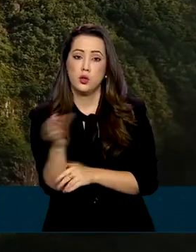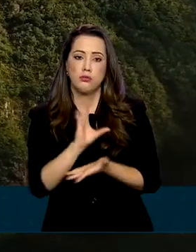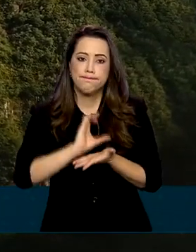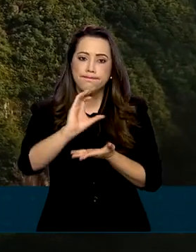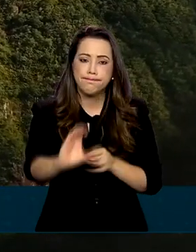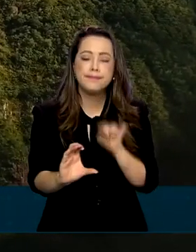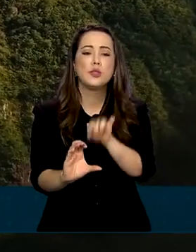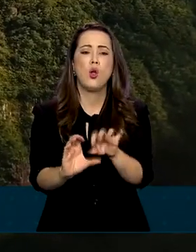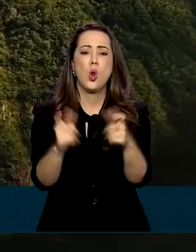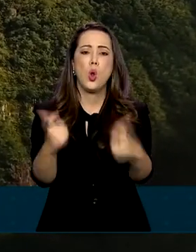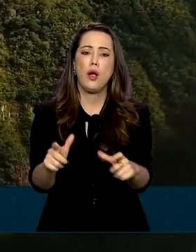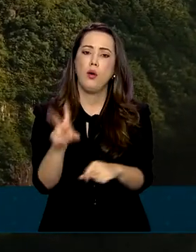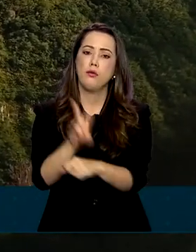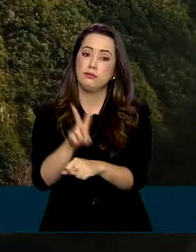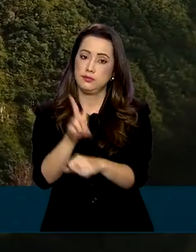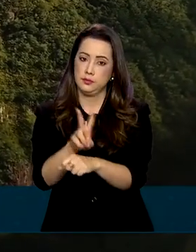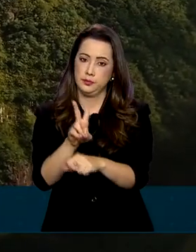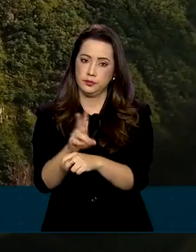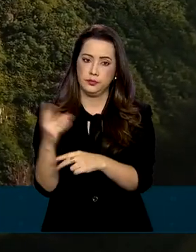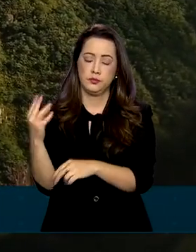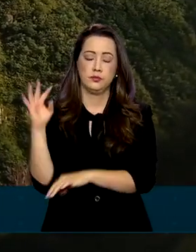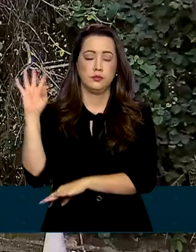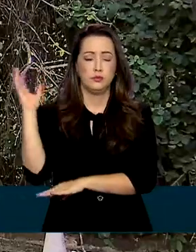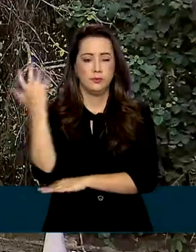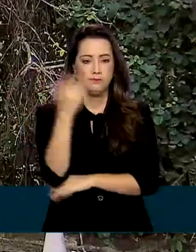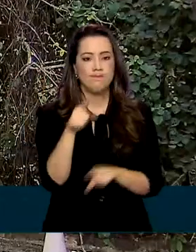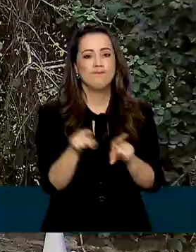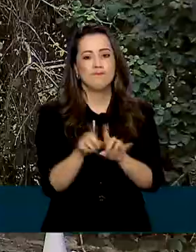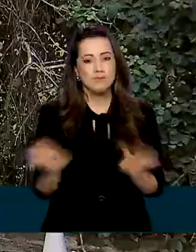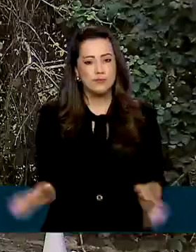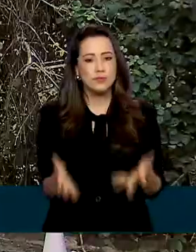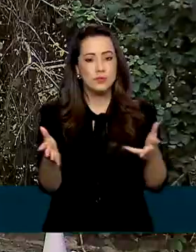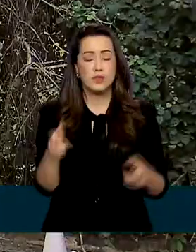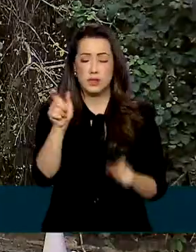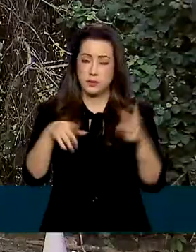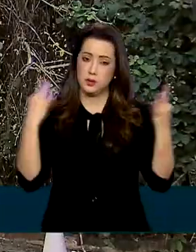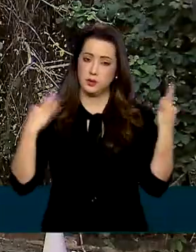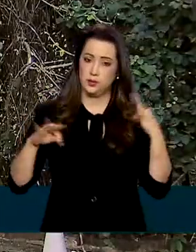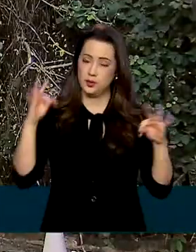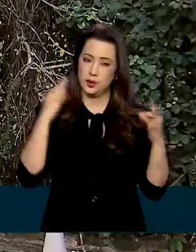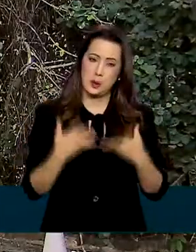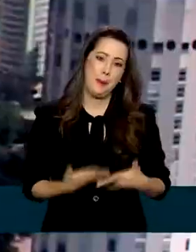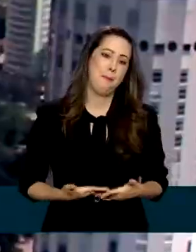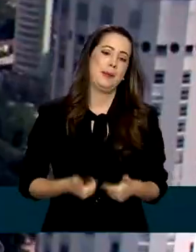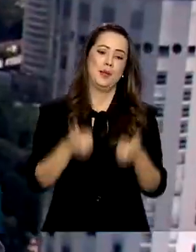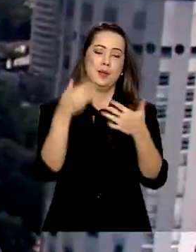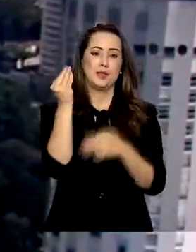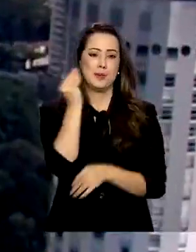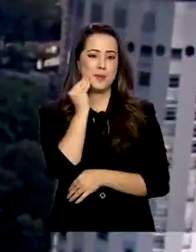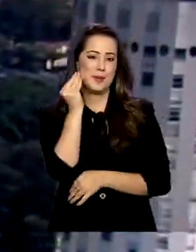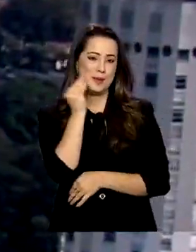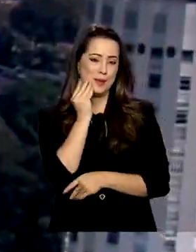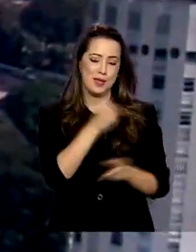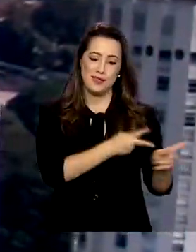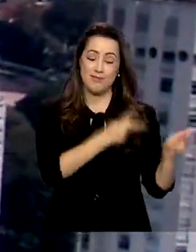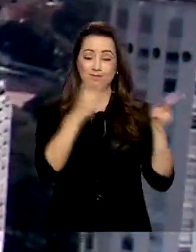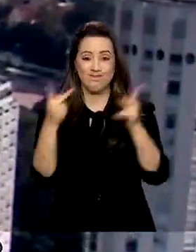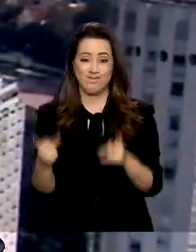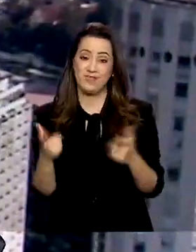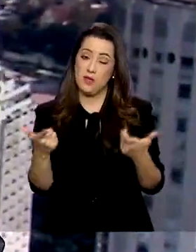investimentos para a proteção dos recursos naturais e para proporcionar aos turistas uma melhor experiência durante a visita.